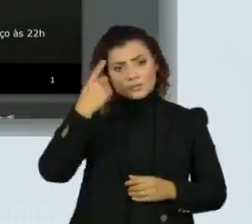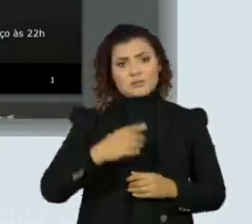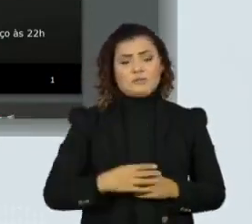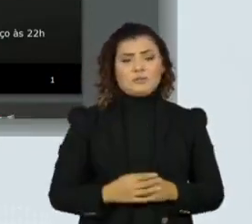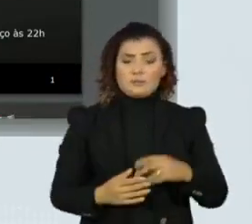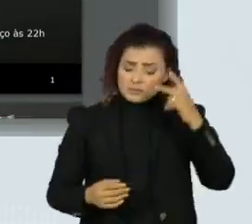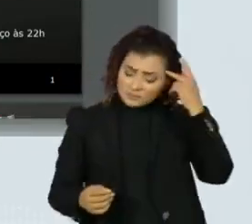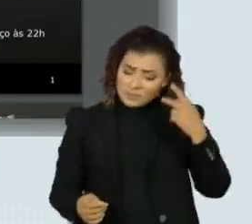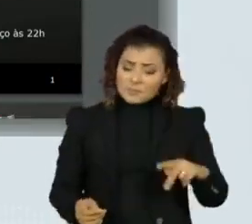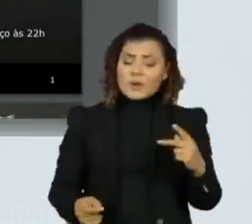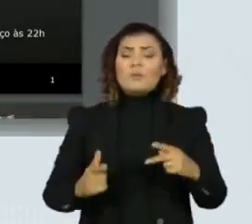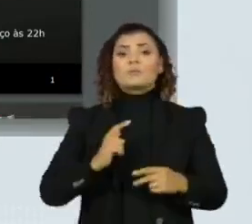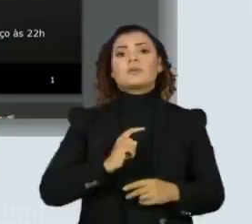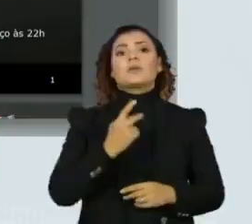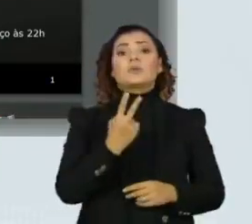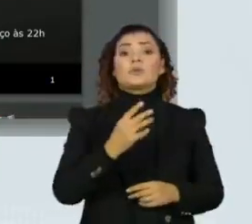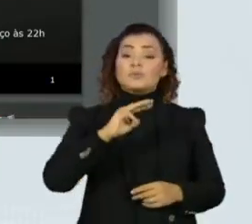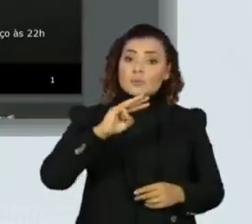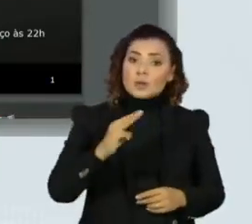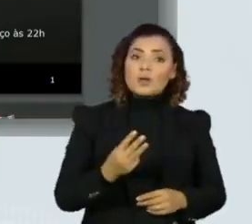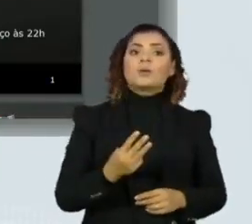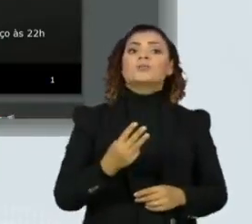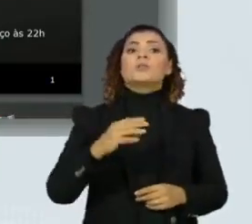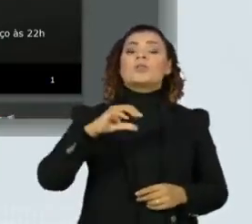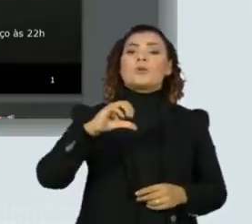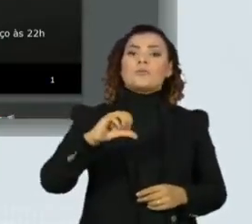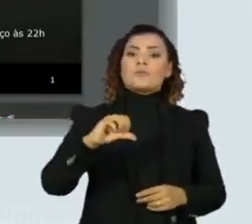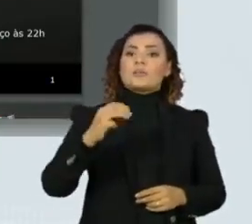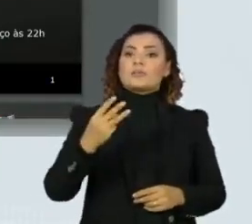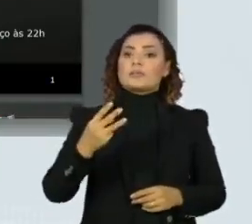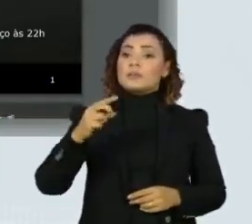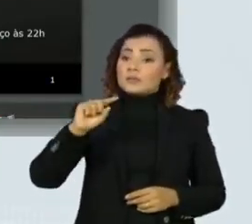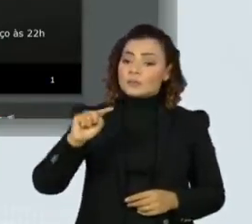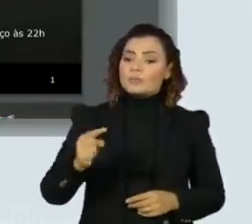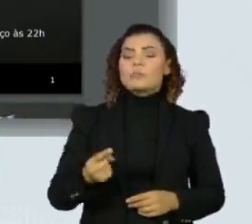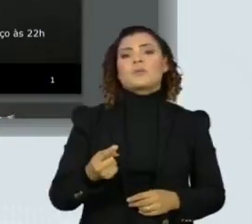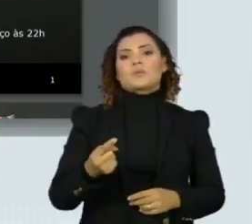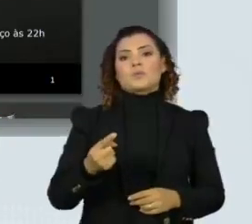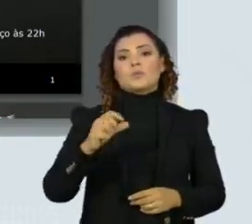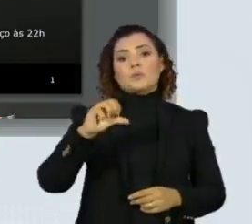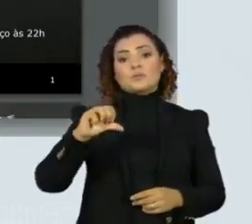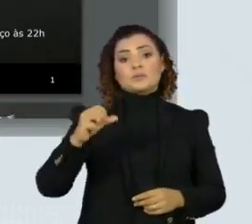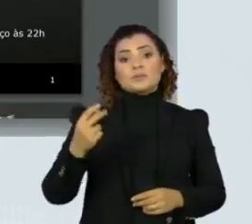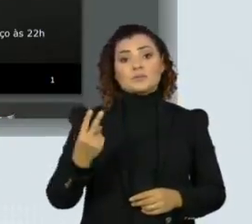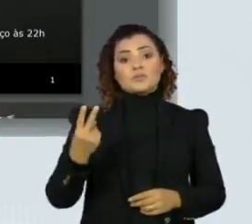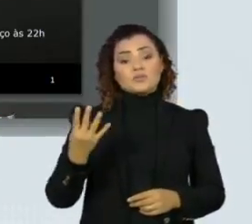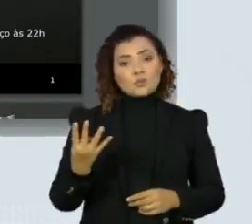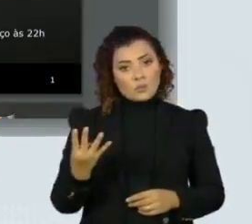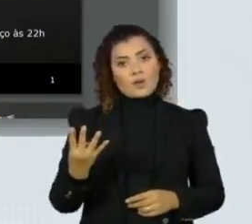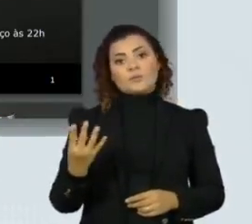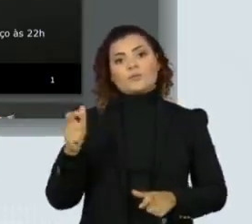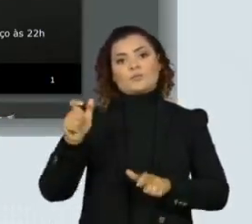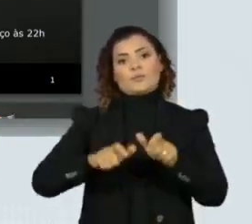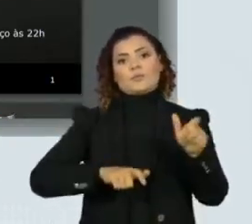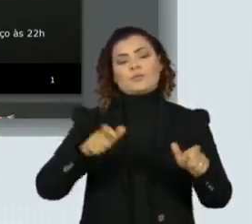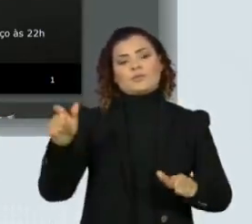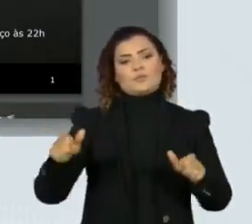Paulo temos 2.093.924 pessoas